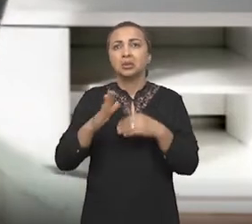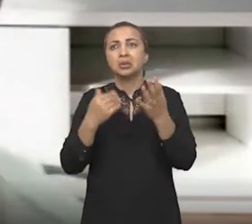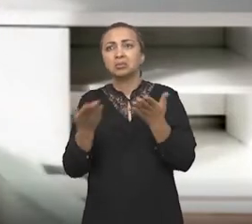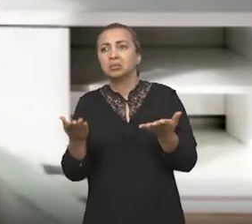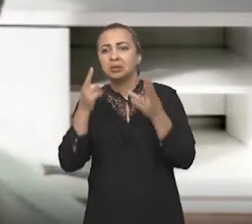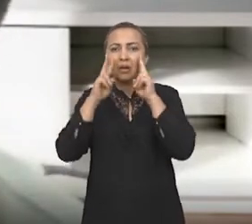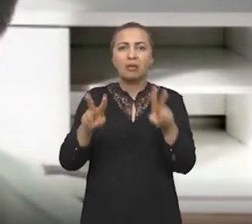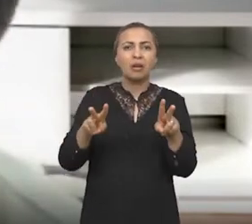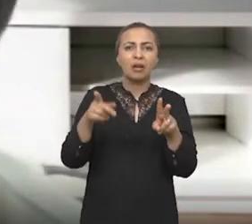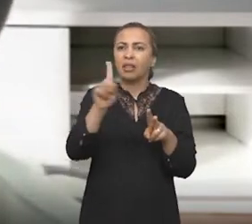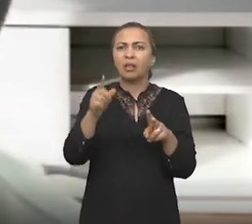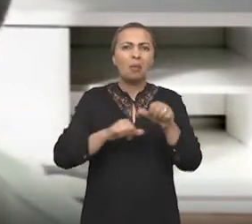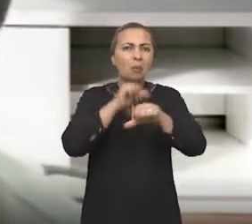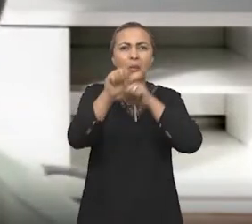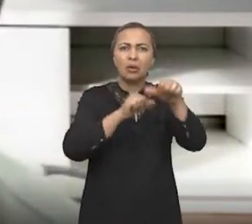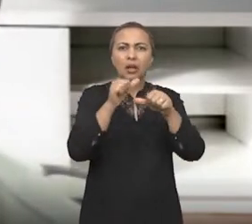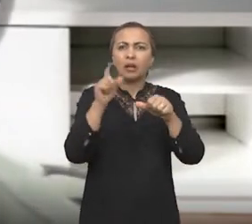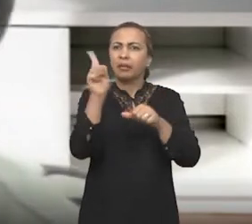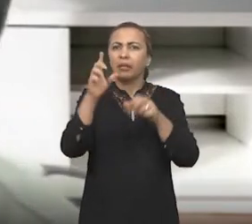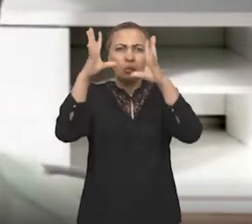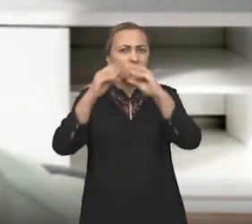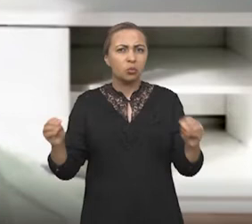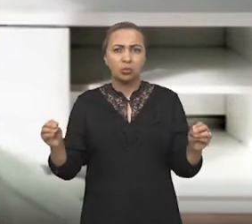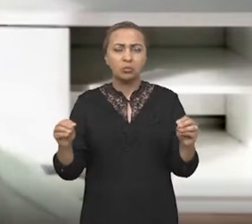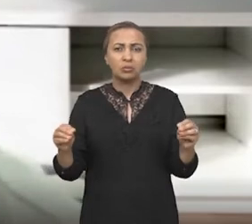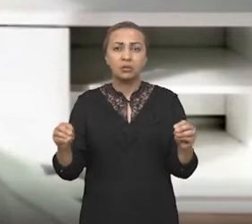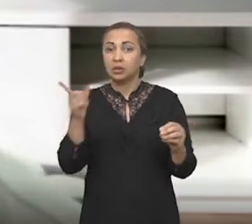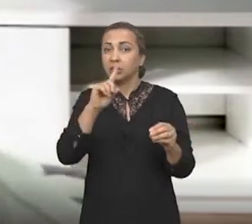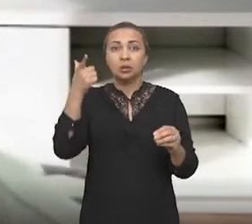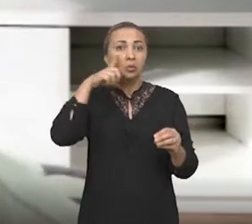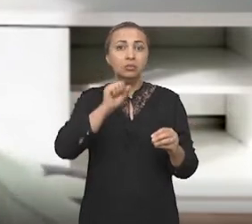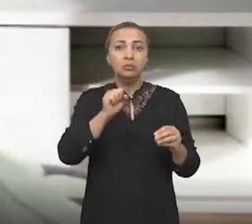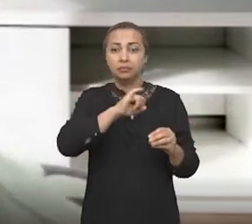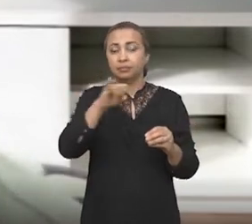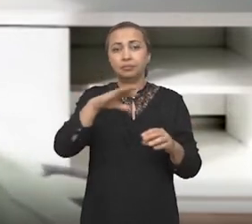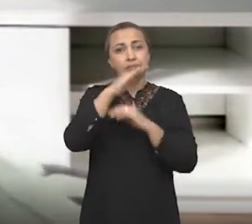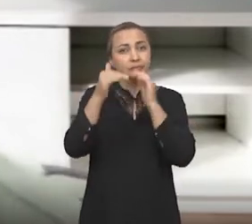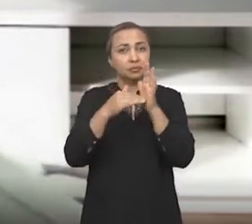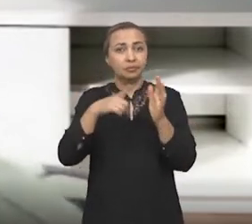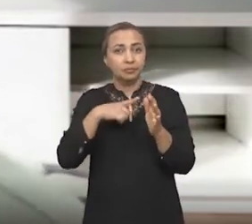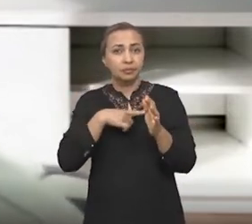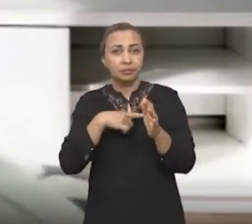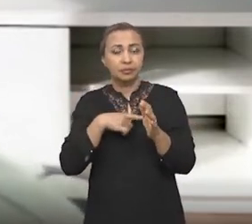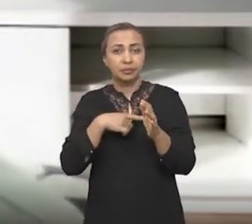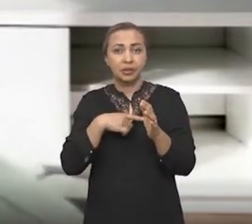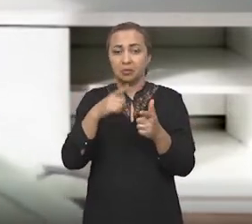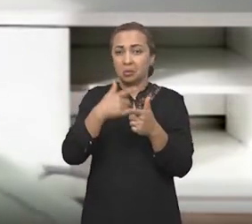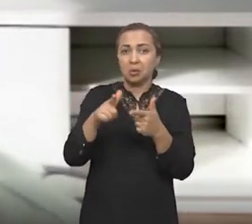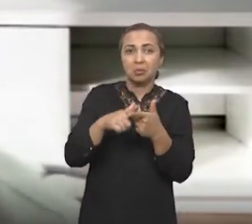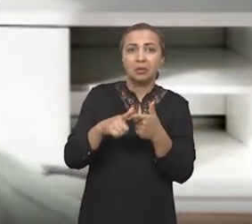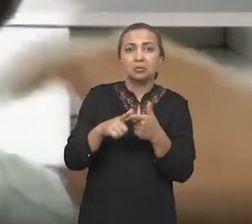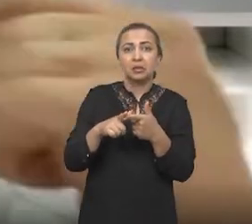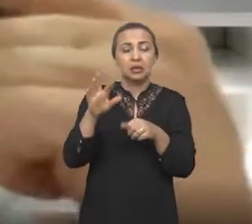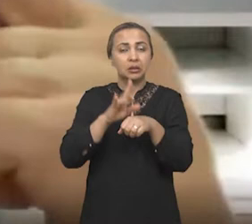praticamente você vê que é irreversível, né, alguns casos mais graves. Então a gente não consegue ainda dizer se todo mundo que teve esses casos,